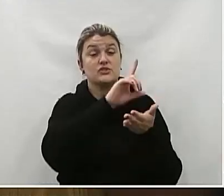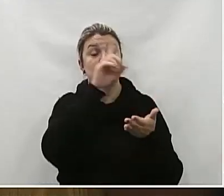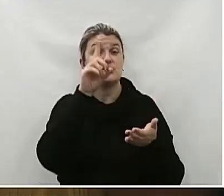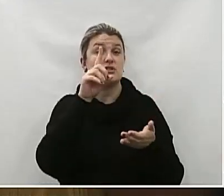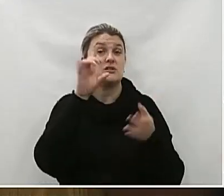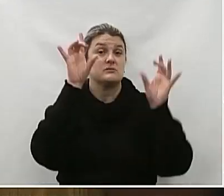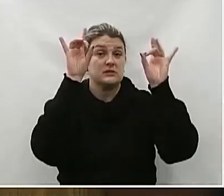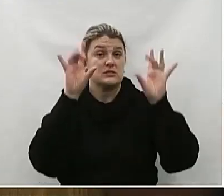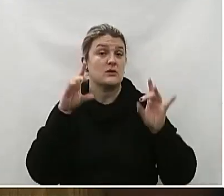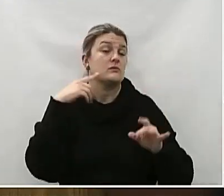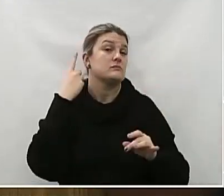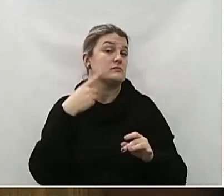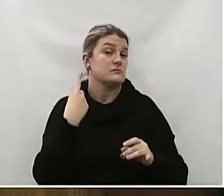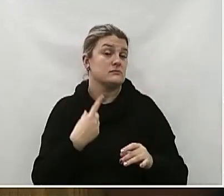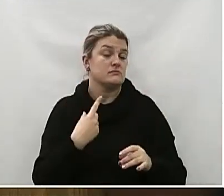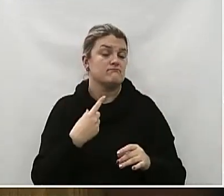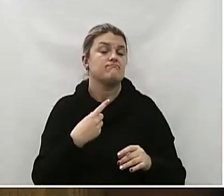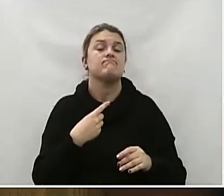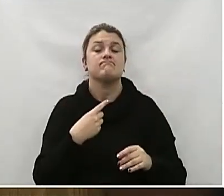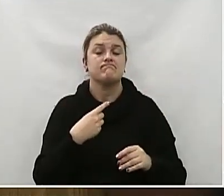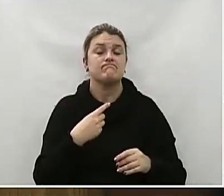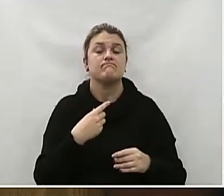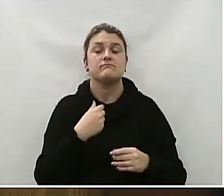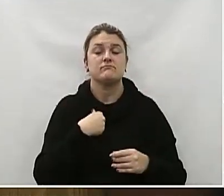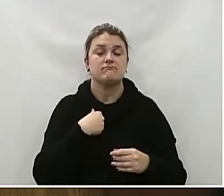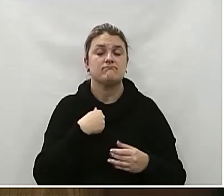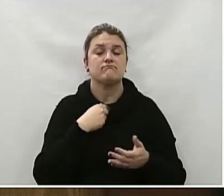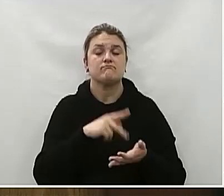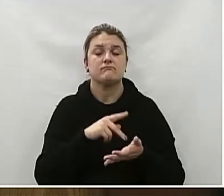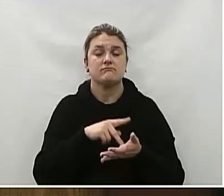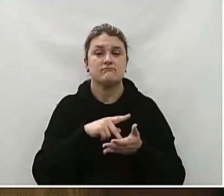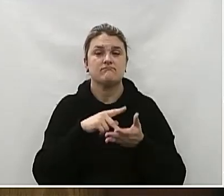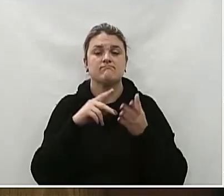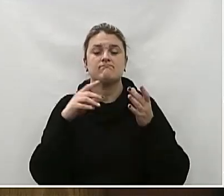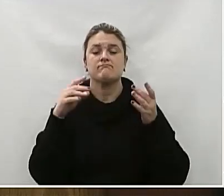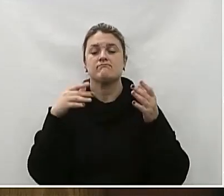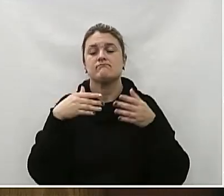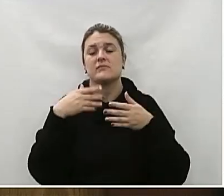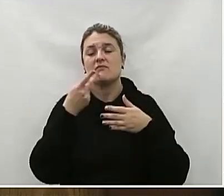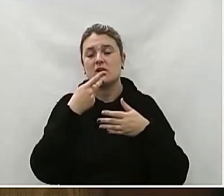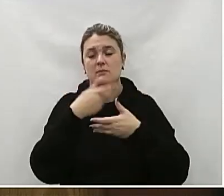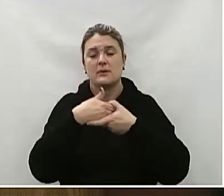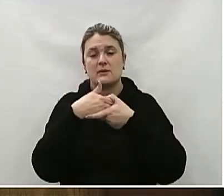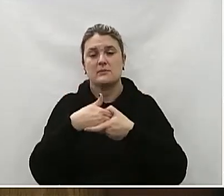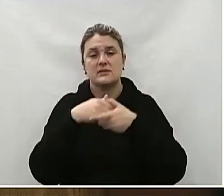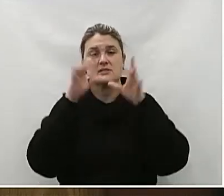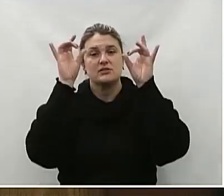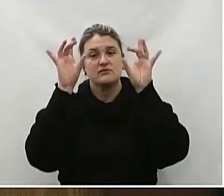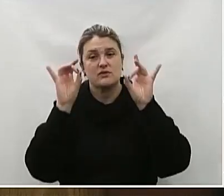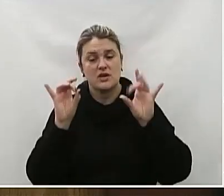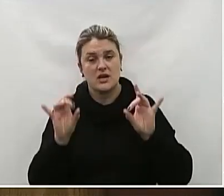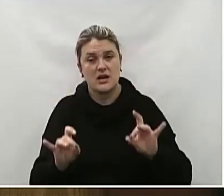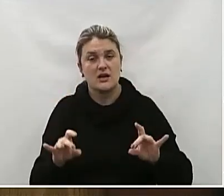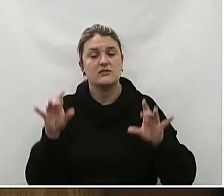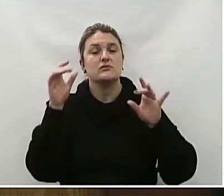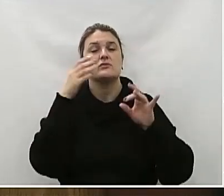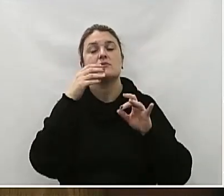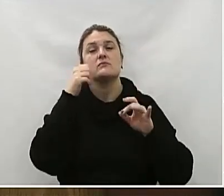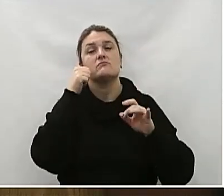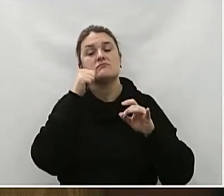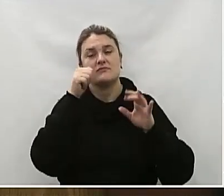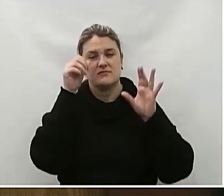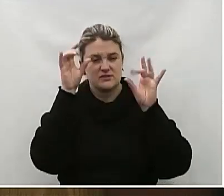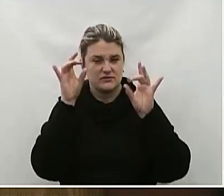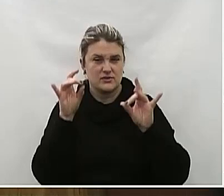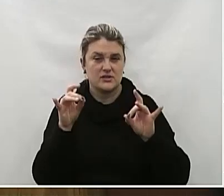advogado É com grande satisfação Que expresso Os meus mais sinceros Parabéns A todos Os valorosos Advogados E advogadas Da